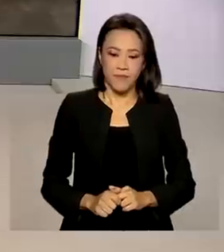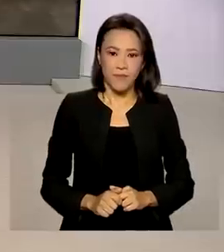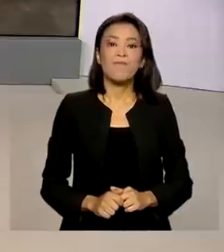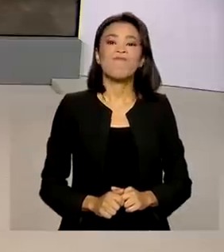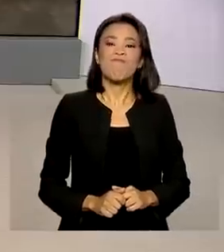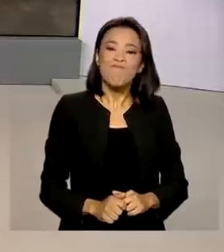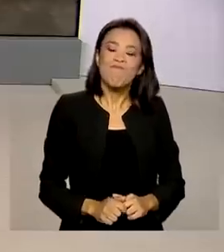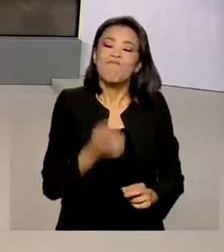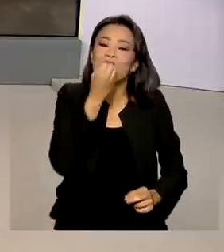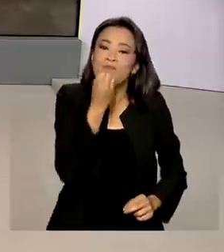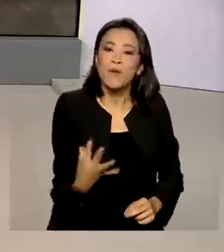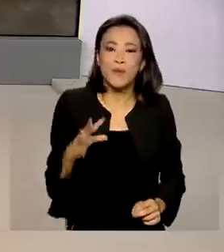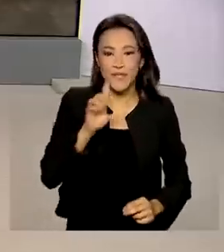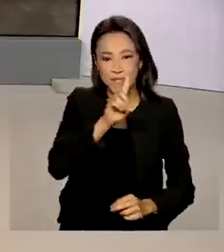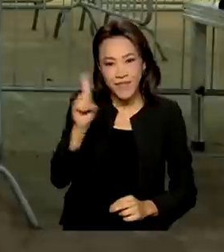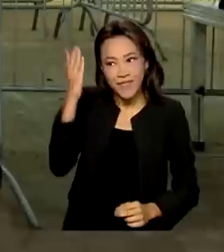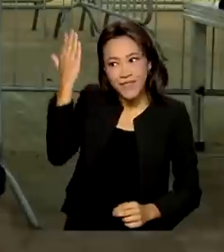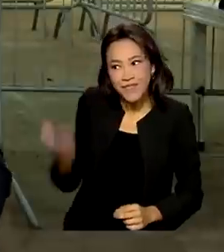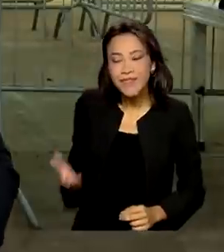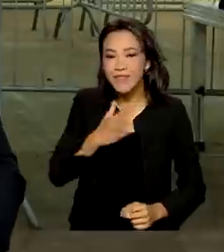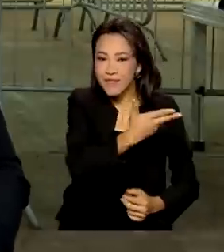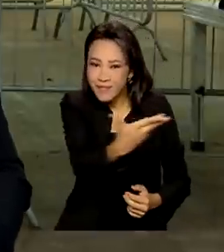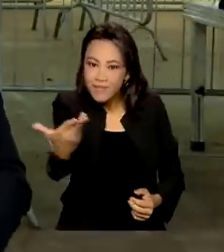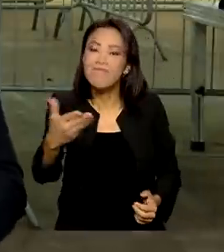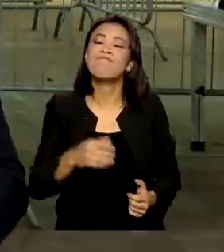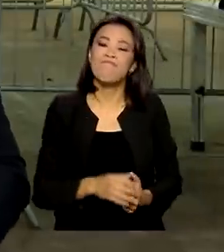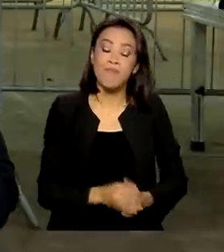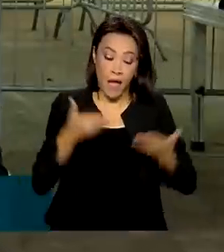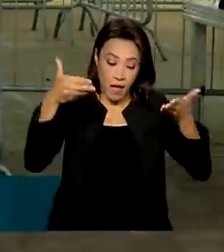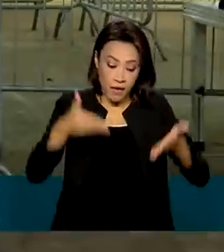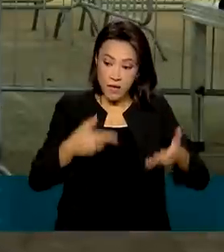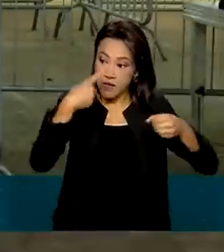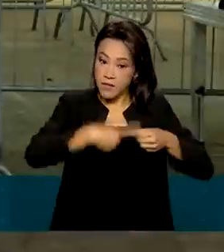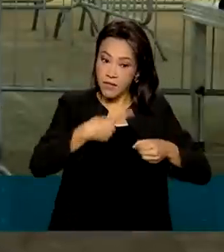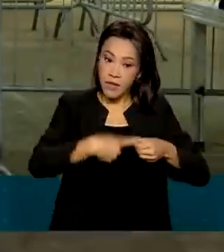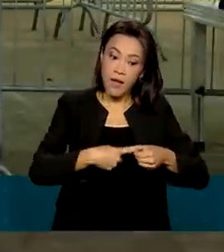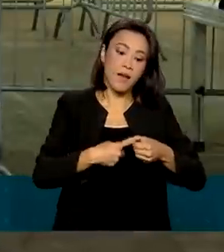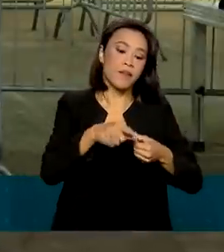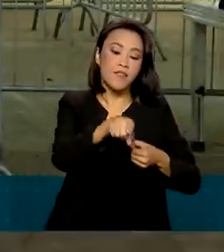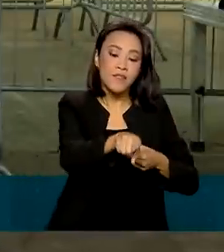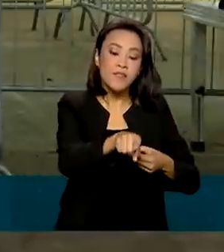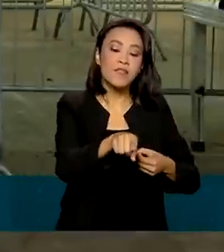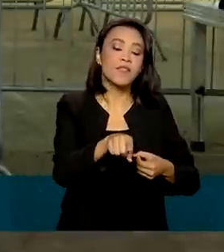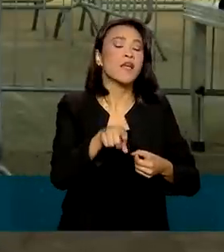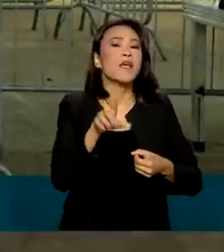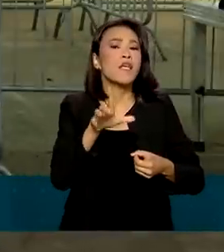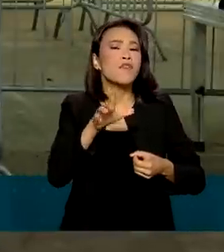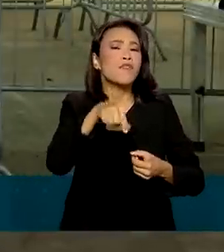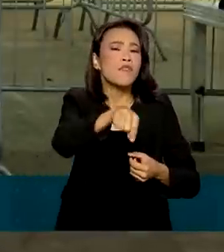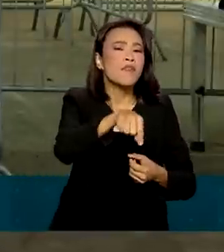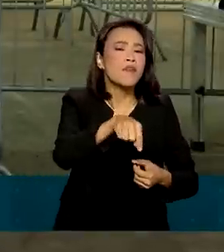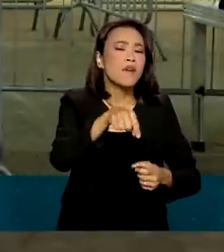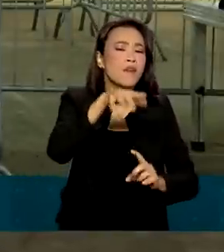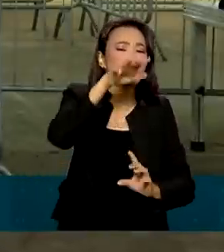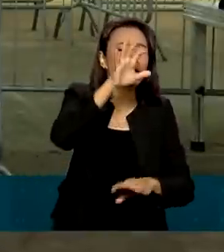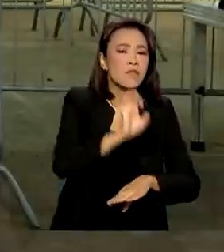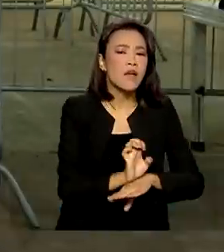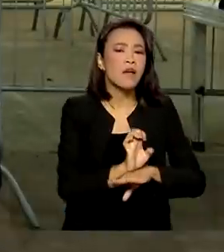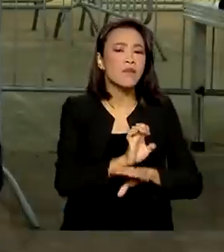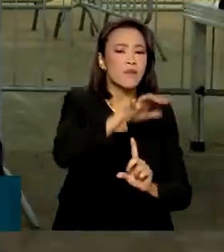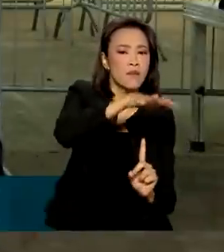Bom dia, Roberto. Bom dia a todos. Aqui em Humuarama, que fica no noroeste do Paraná, o presidente Jair Bolsonaro